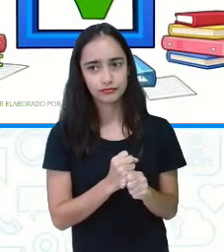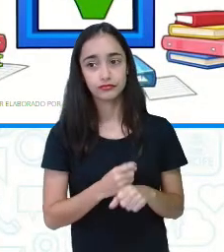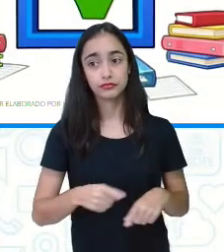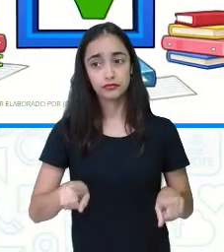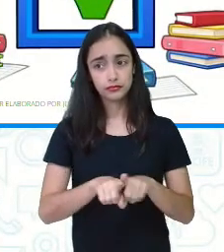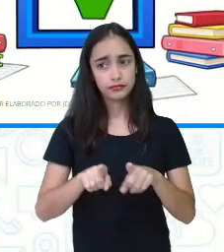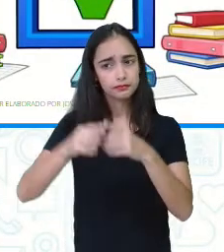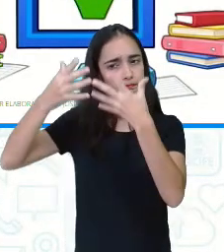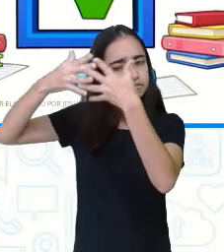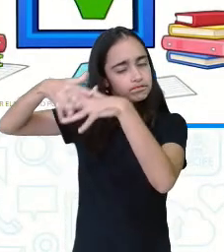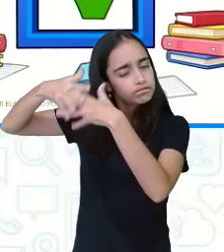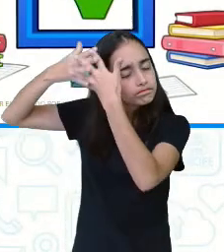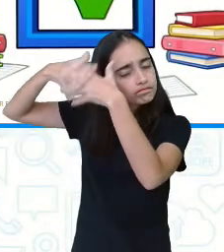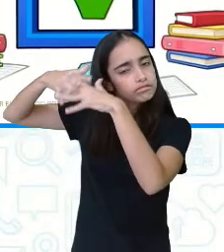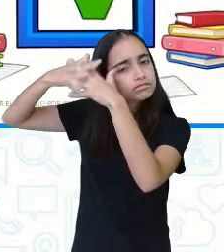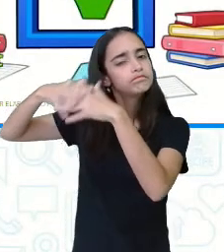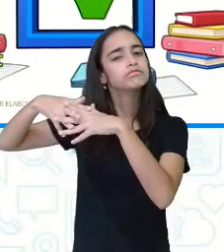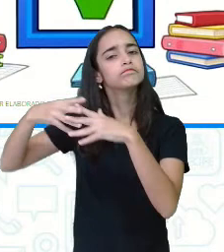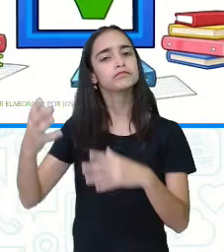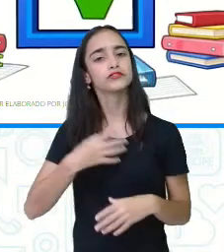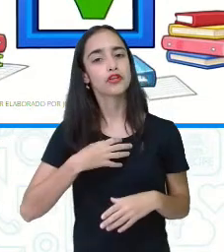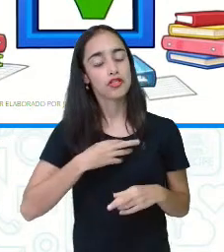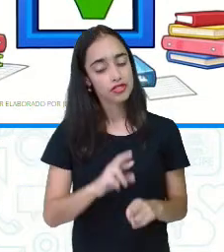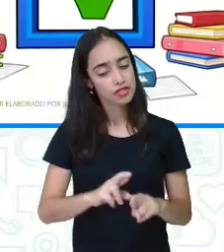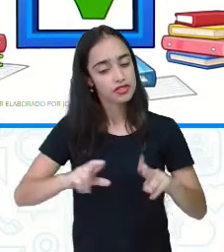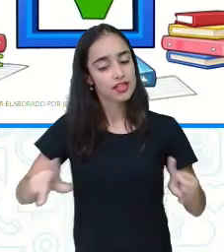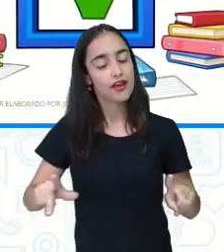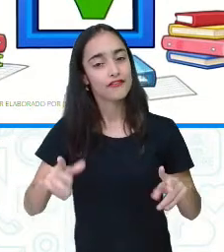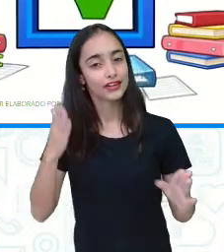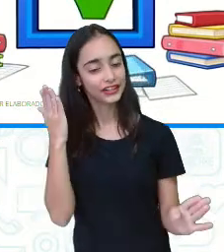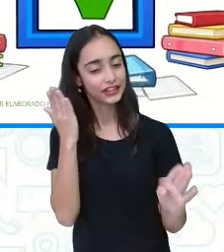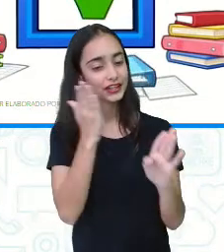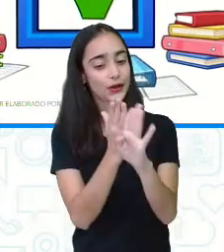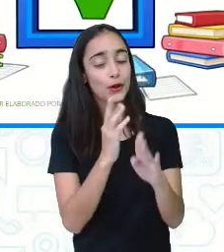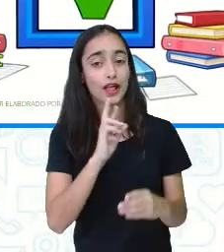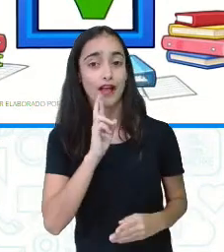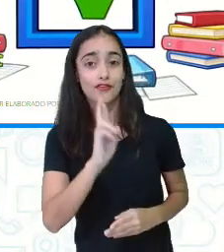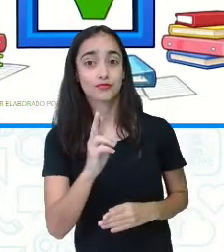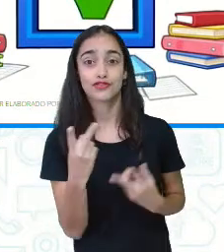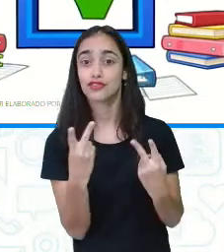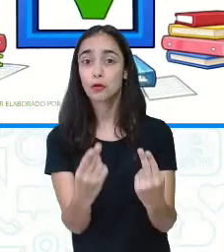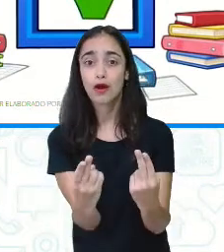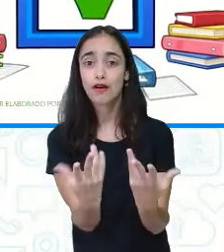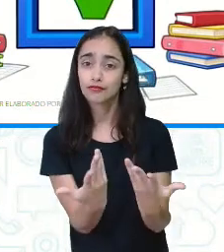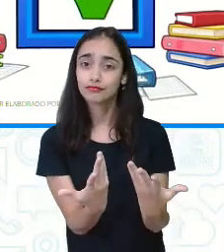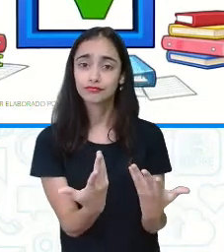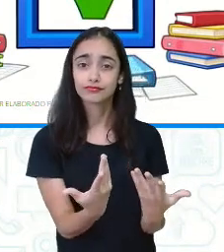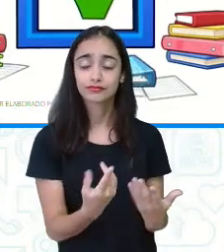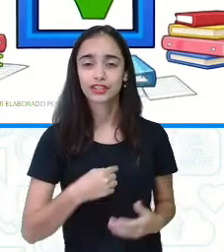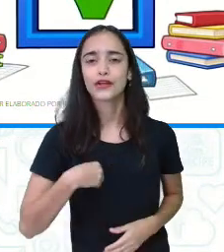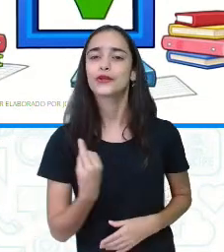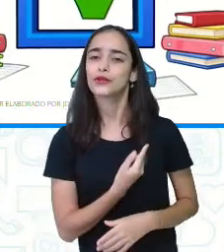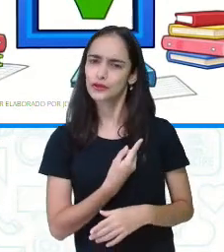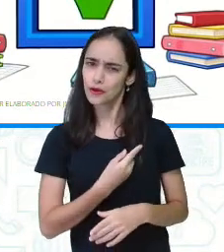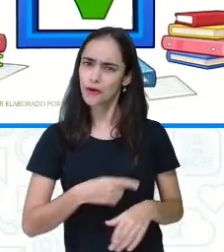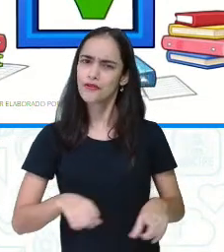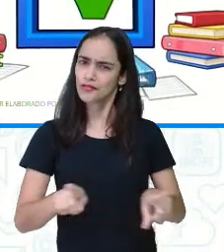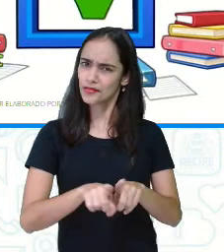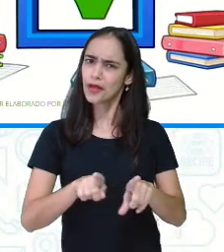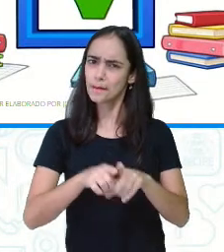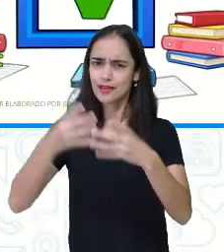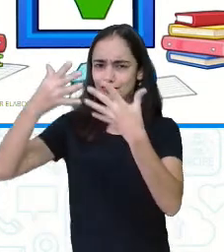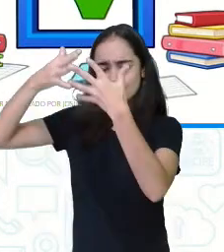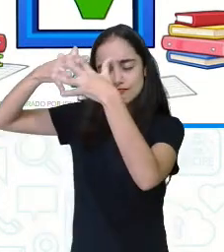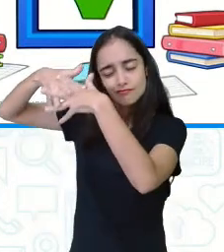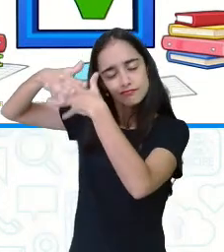sobre as diferentes maneiras de encontrar o mesmo resultado. Foi tudo isso que a gente fez aqui. A gente refletiu, tá? Que pode